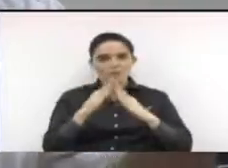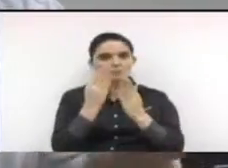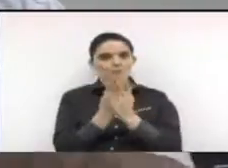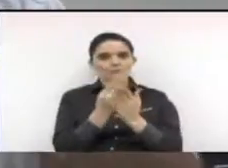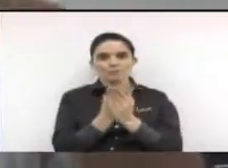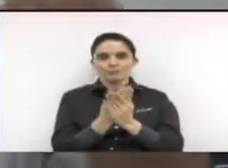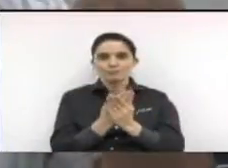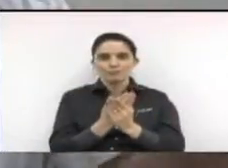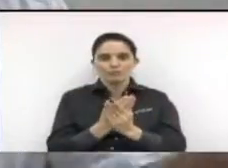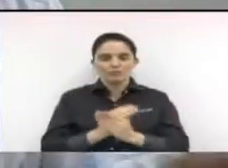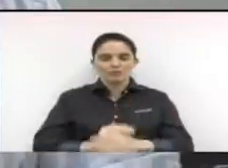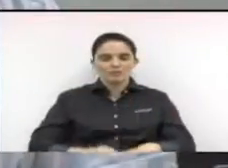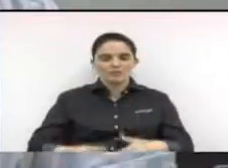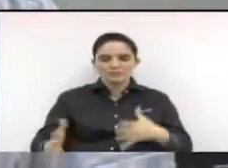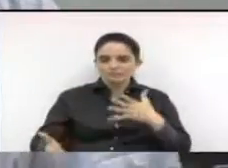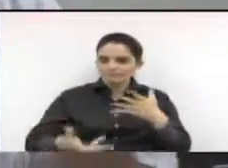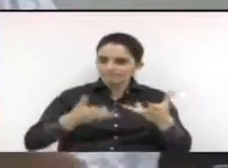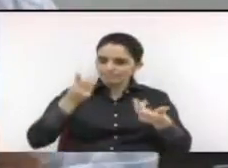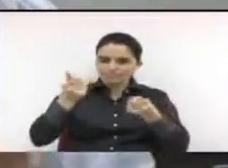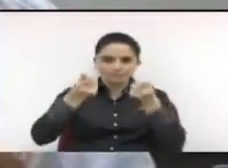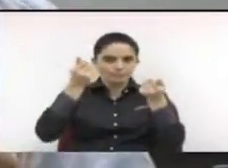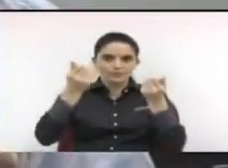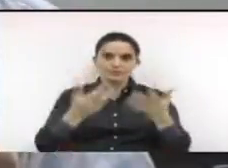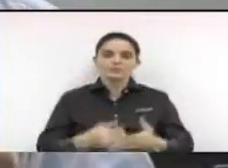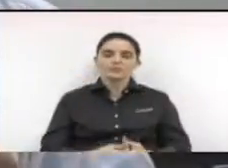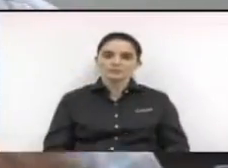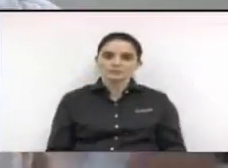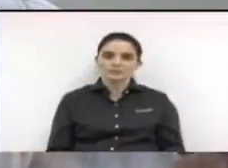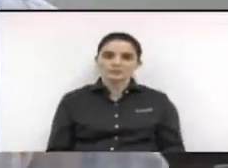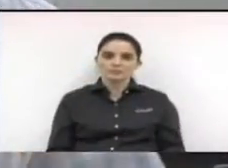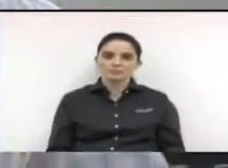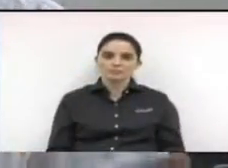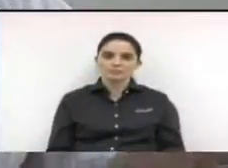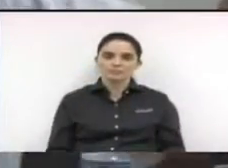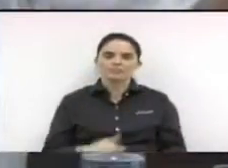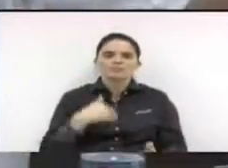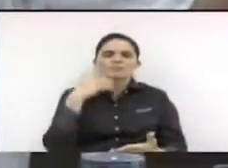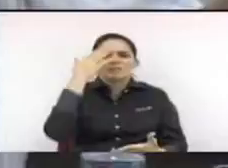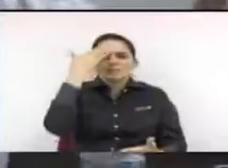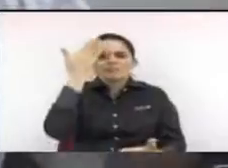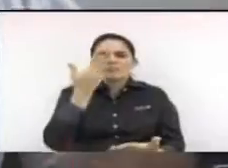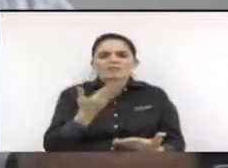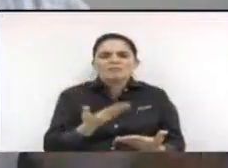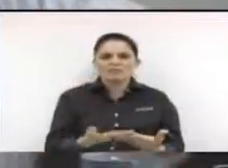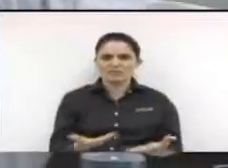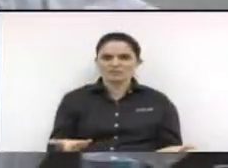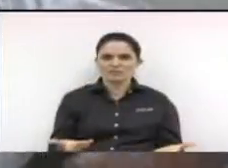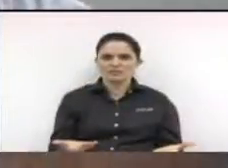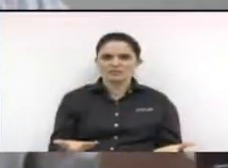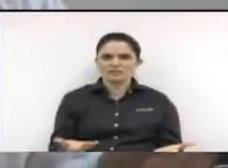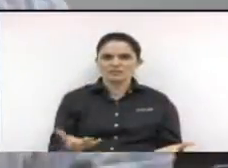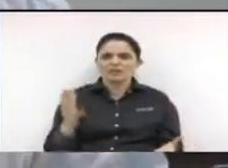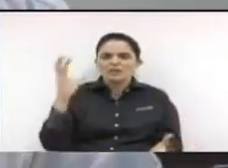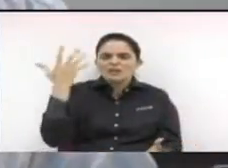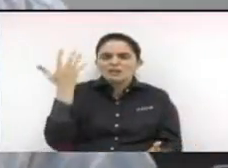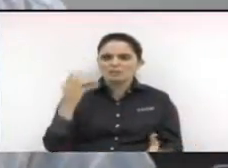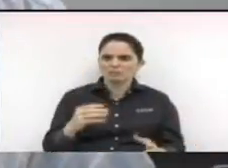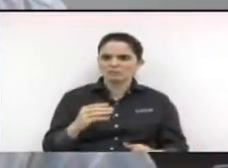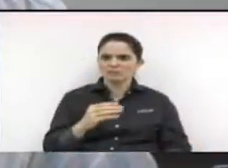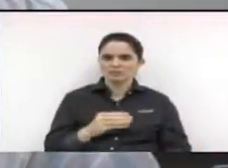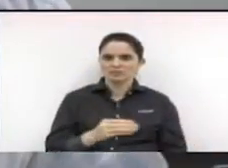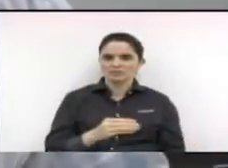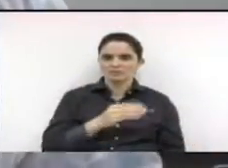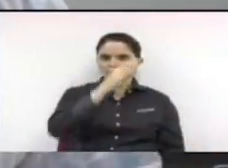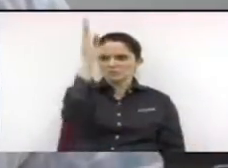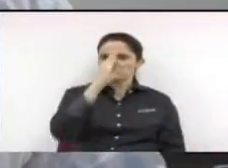então não poderia deixar de dizer agora o que acontece será com o Brasil tem o problema 30% cortado do sistema